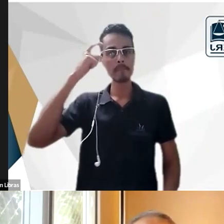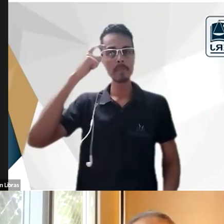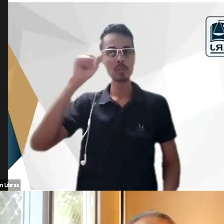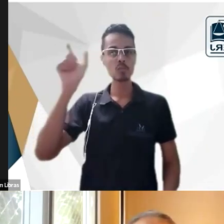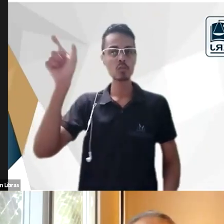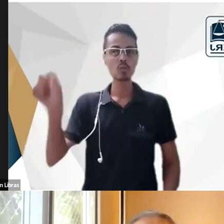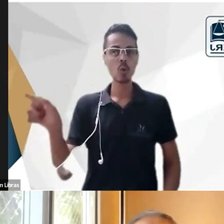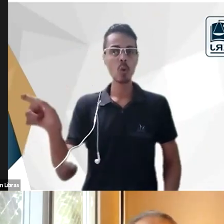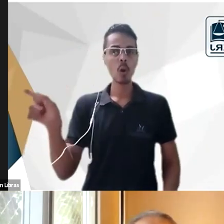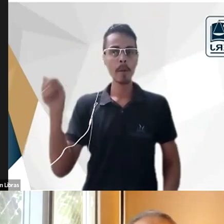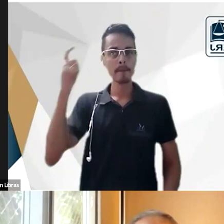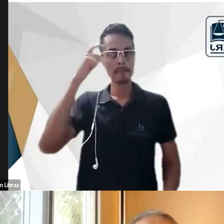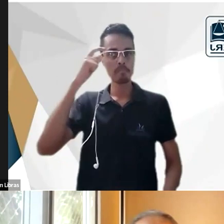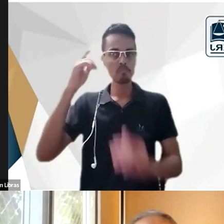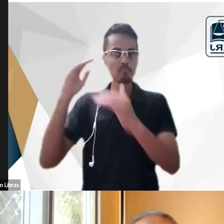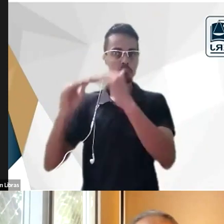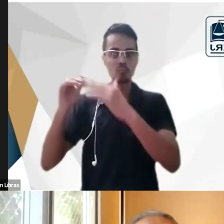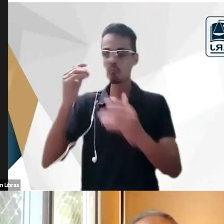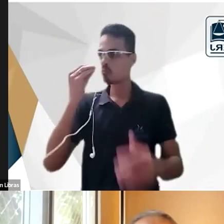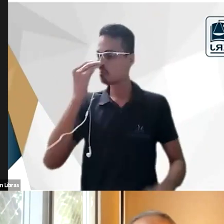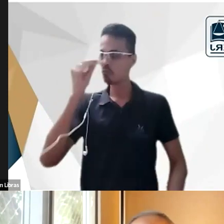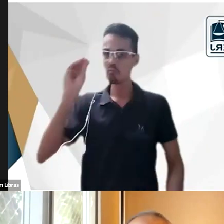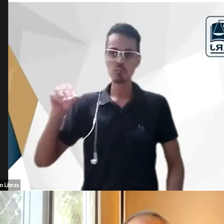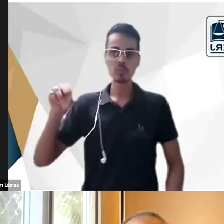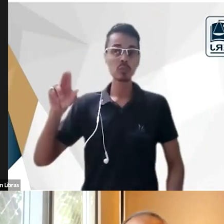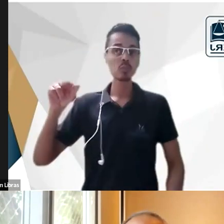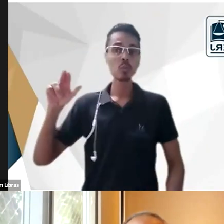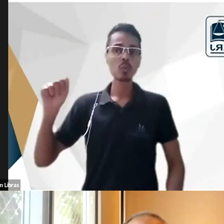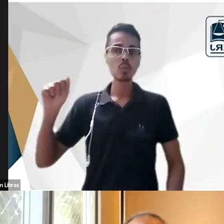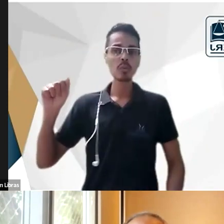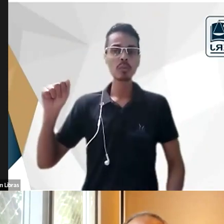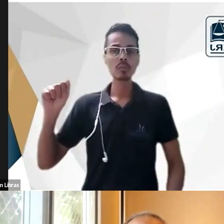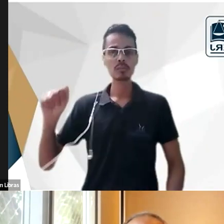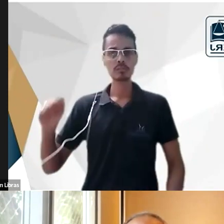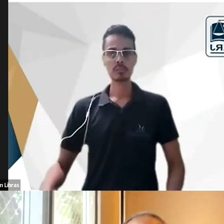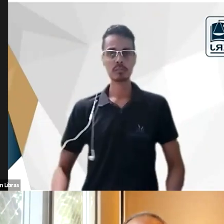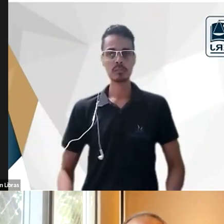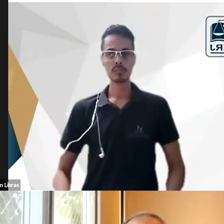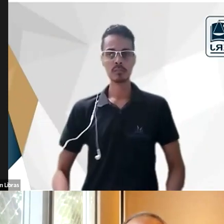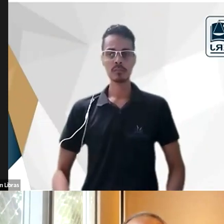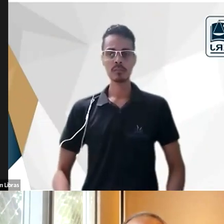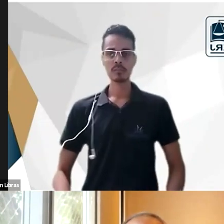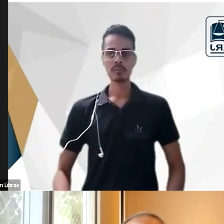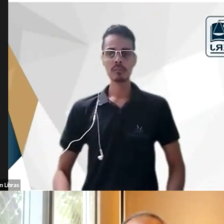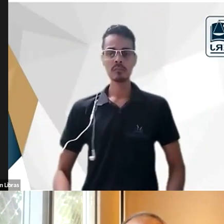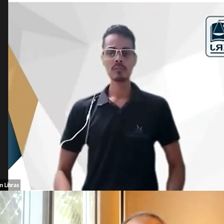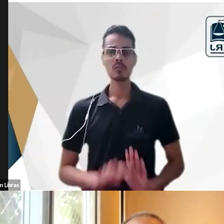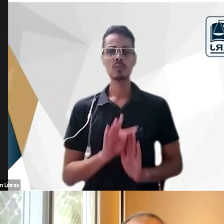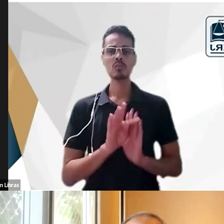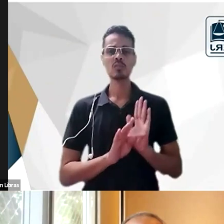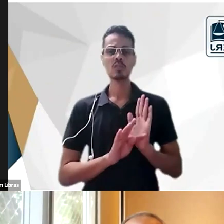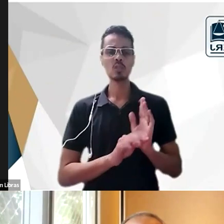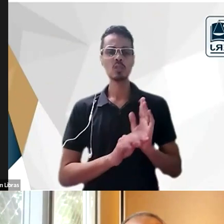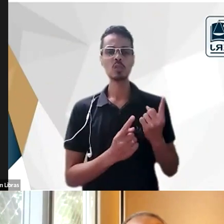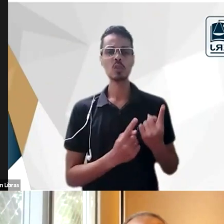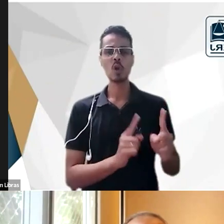de maneira categórica então é isso que me refiro eu falei um texto anti-romano eu não quis dizer